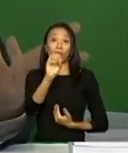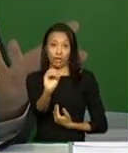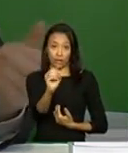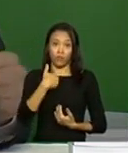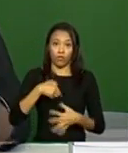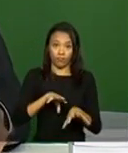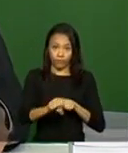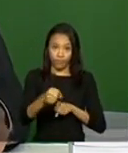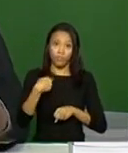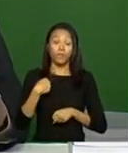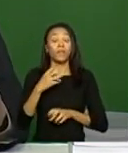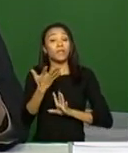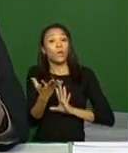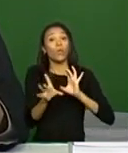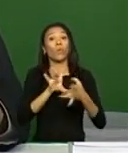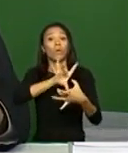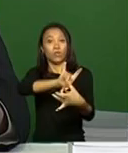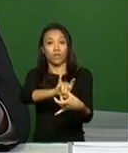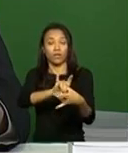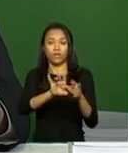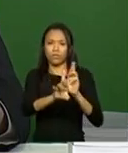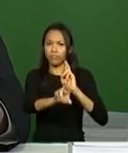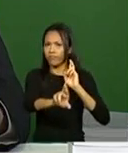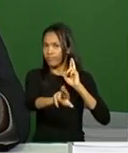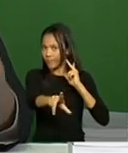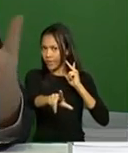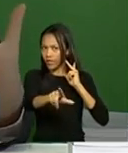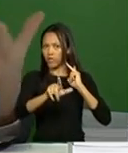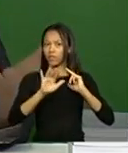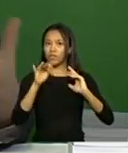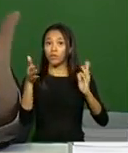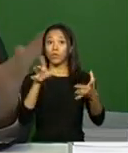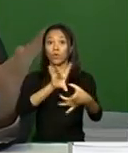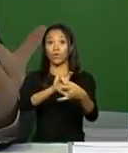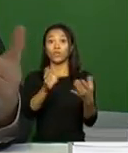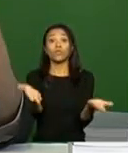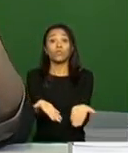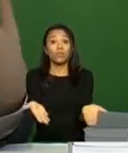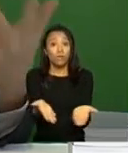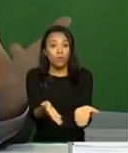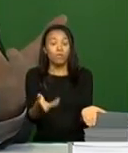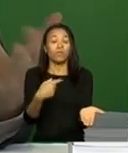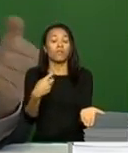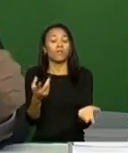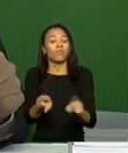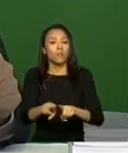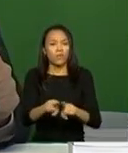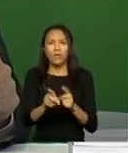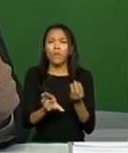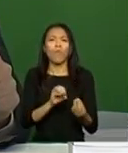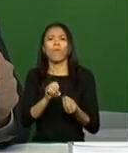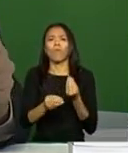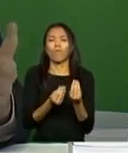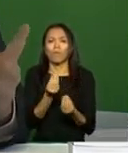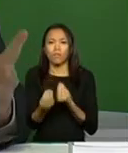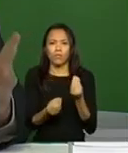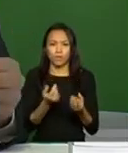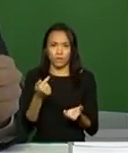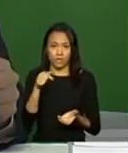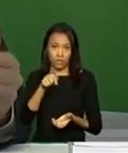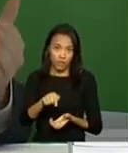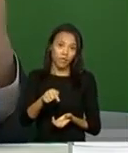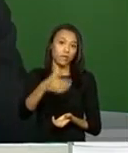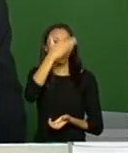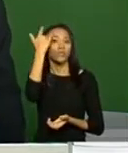tínhamos, obviamente, uma visão muito distinta de como as pessoas estão se formando e como isso chega